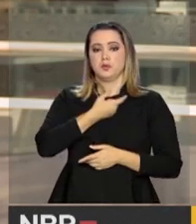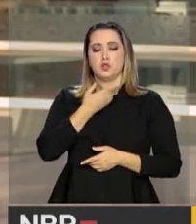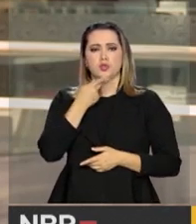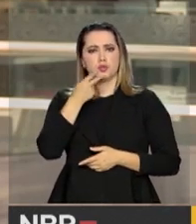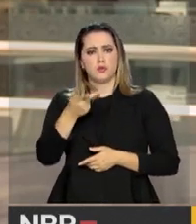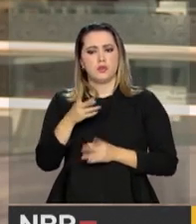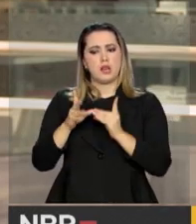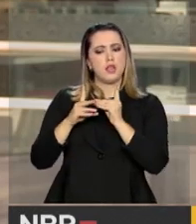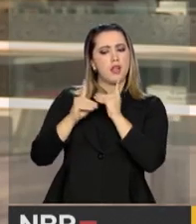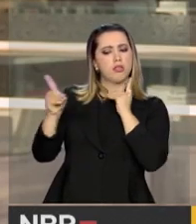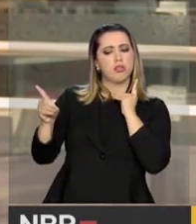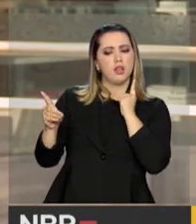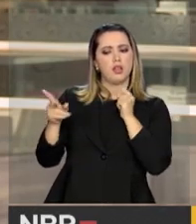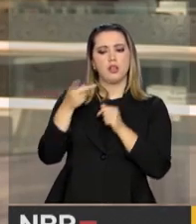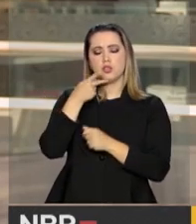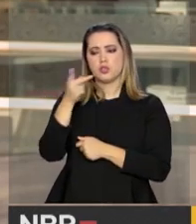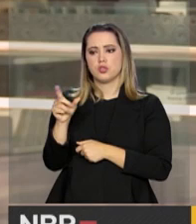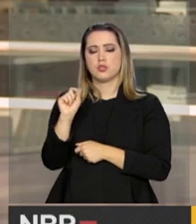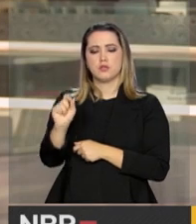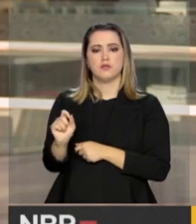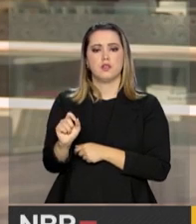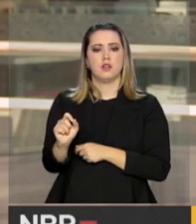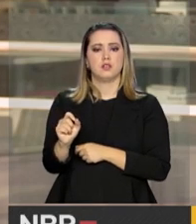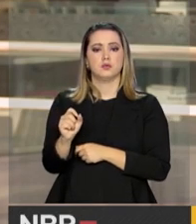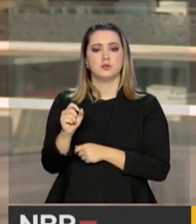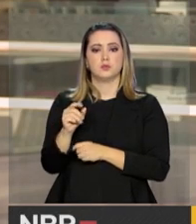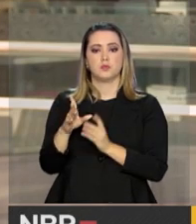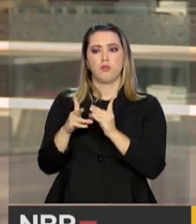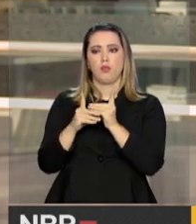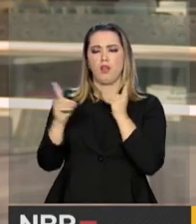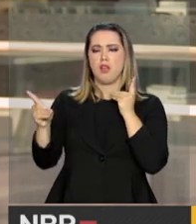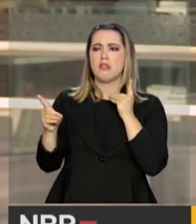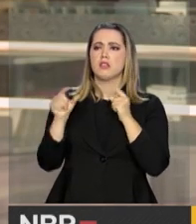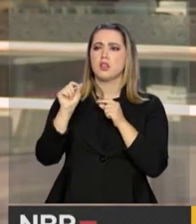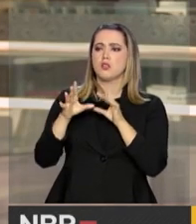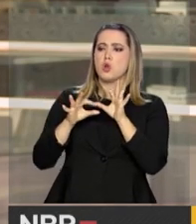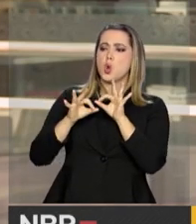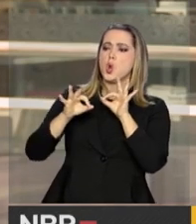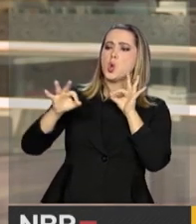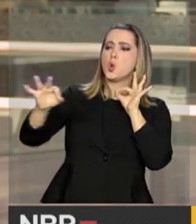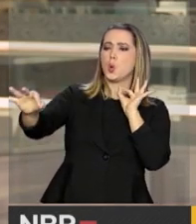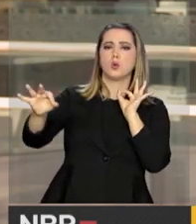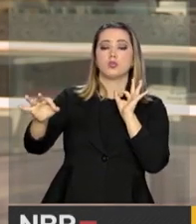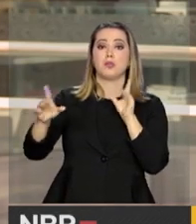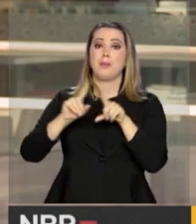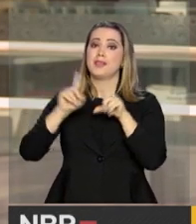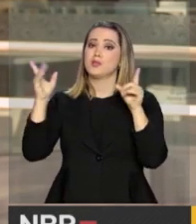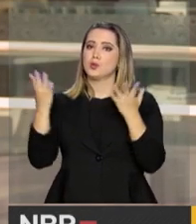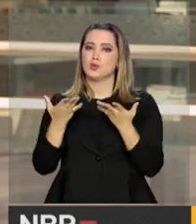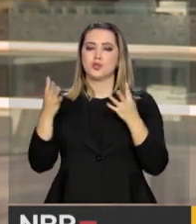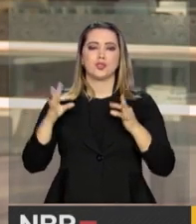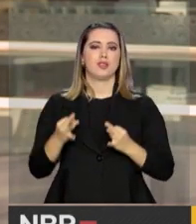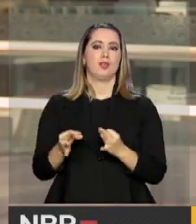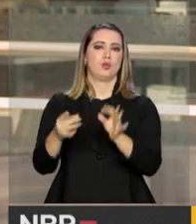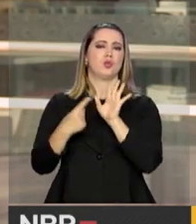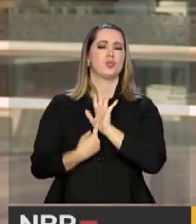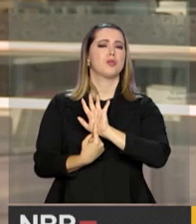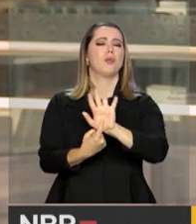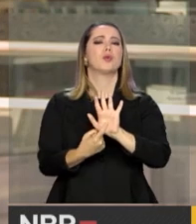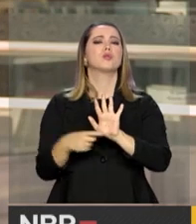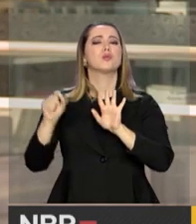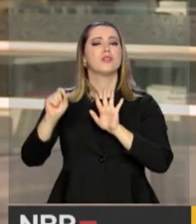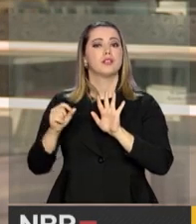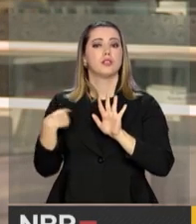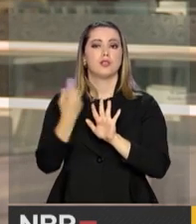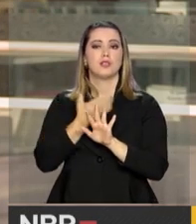falamos à distância, nós pensamos na EAD, a gente sempre falou de algo à distância. E hoje, a tecnologia nos mostra que, na verdade,